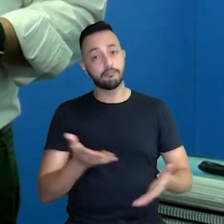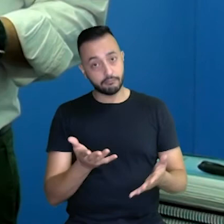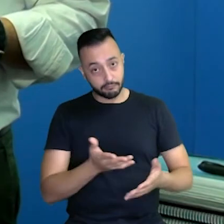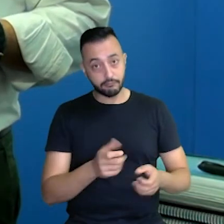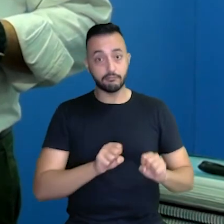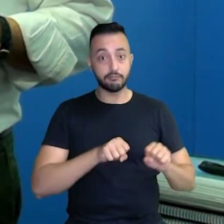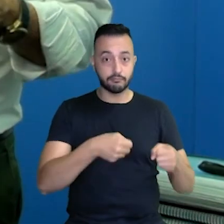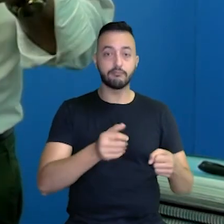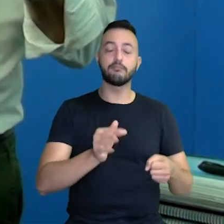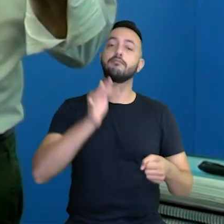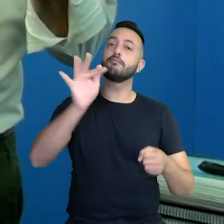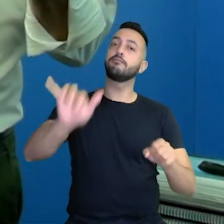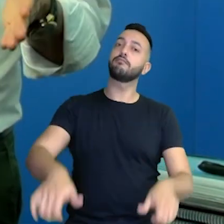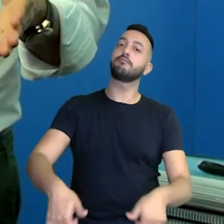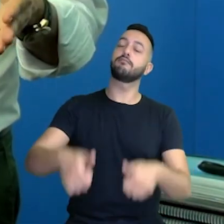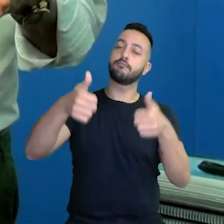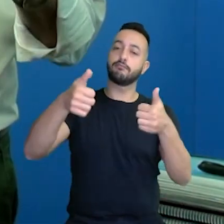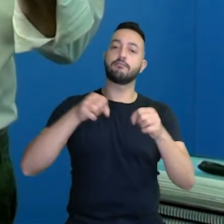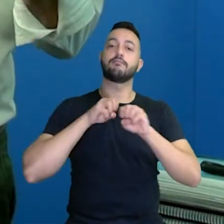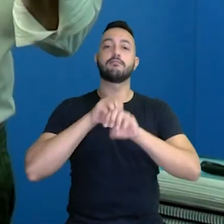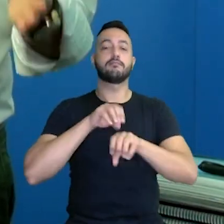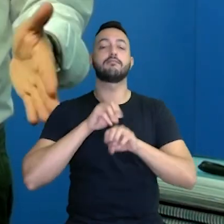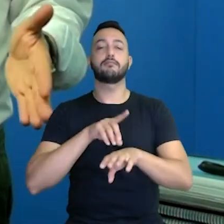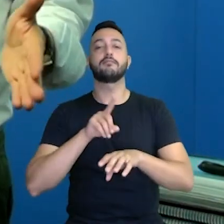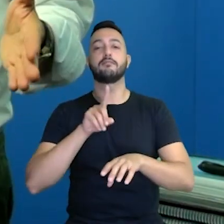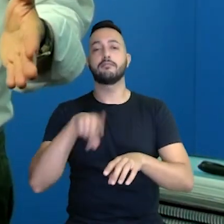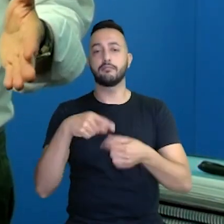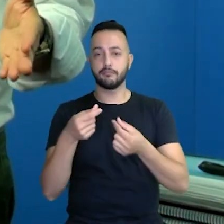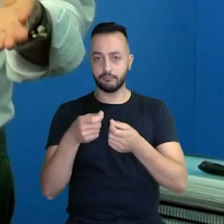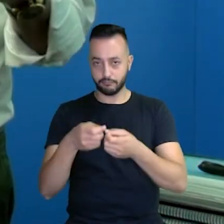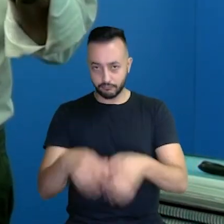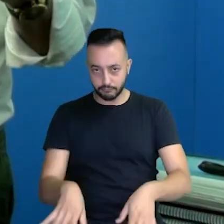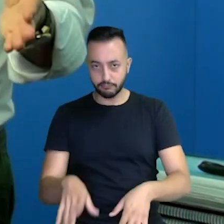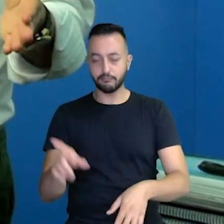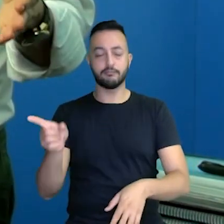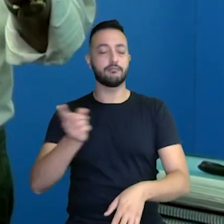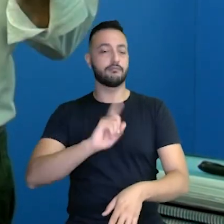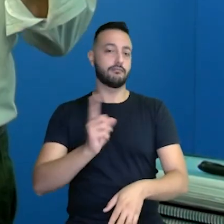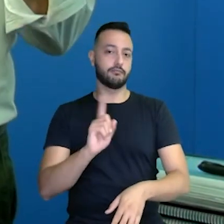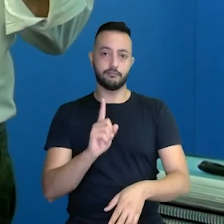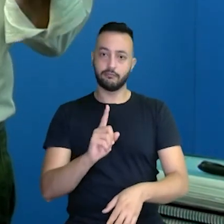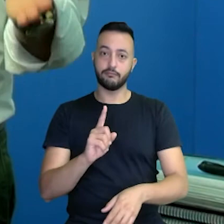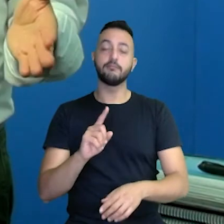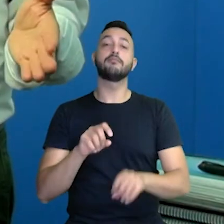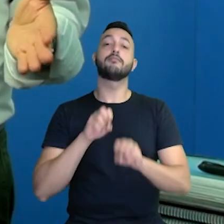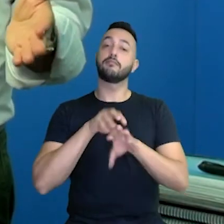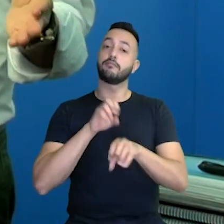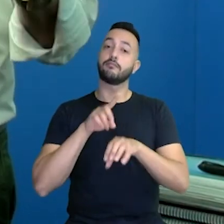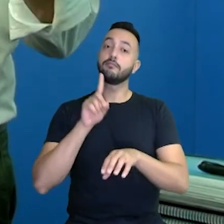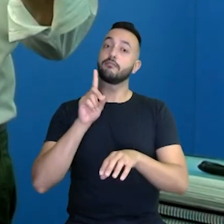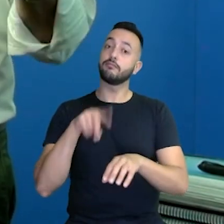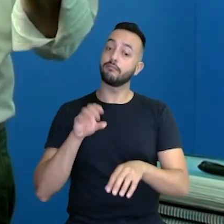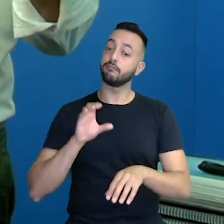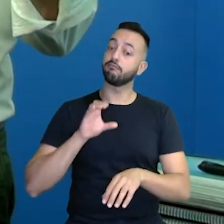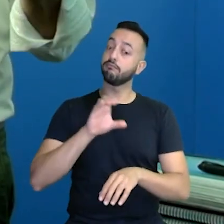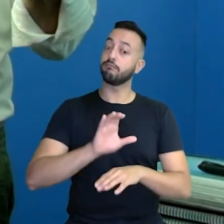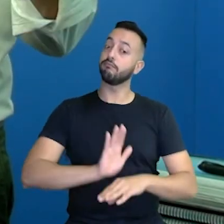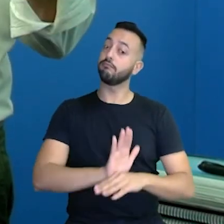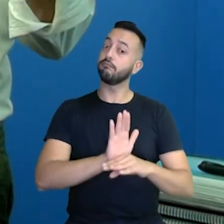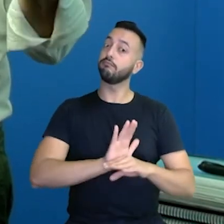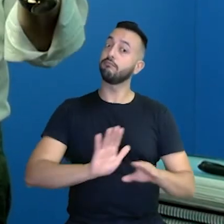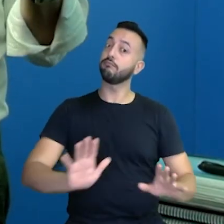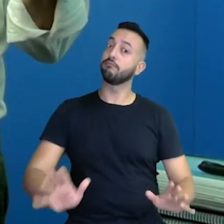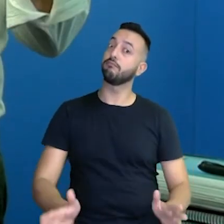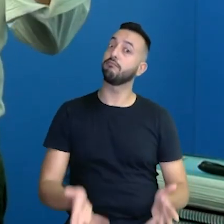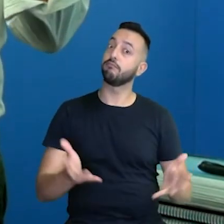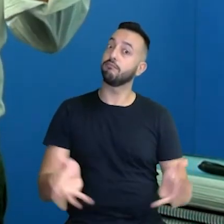no futuro. Educação não é despesa, educação é investimento, nós vamos